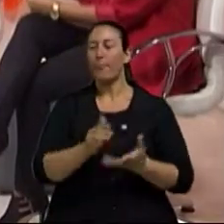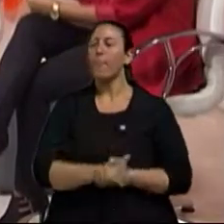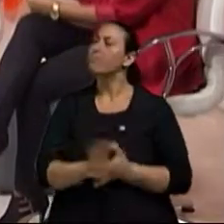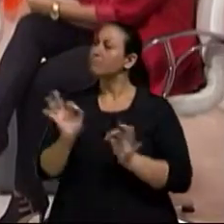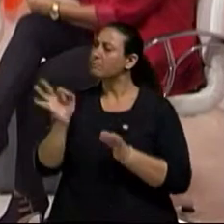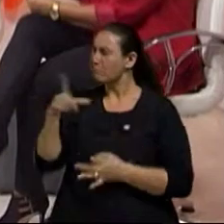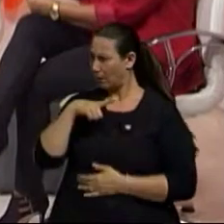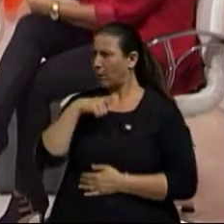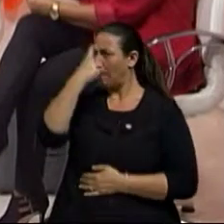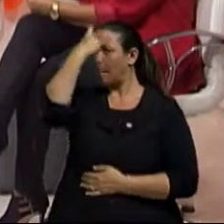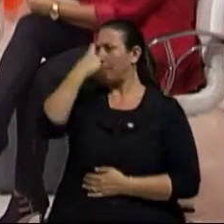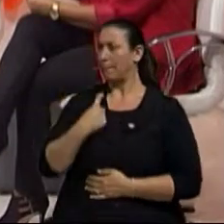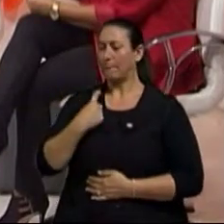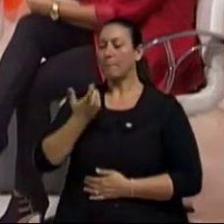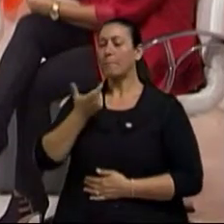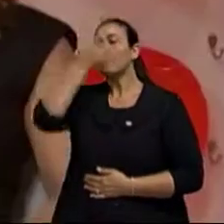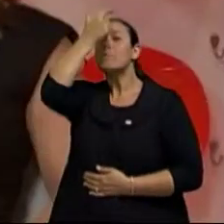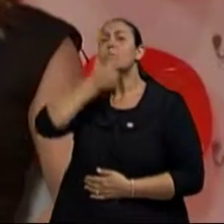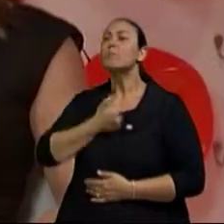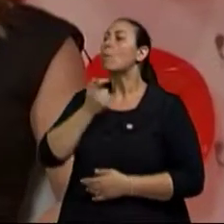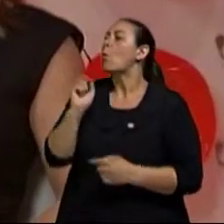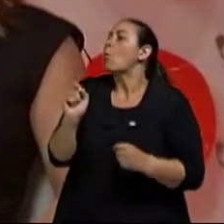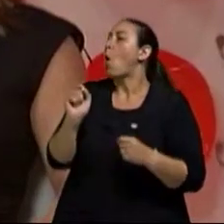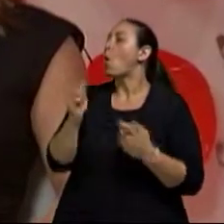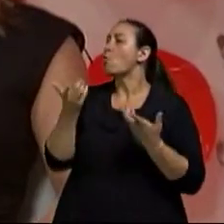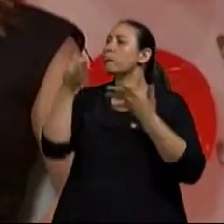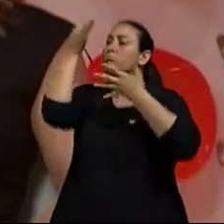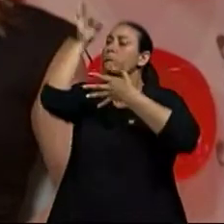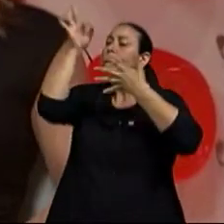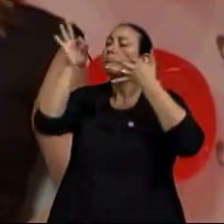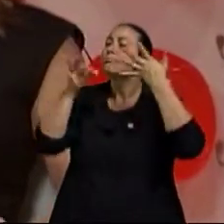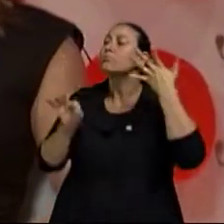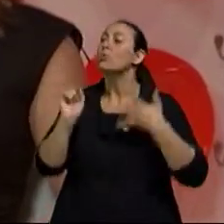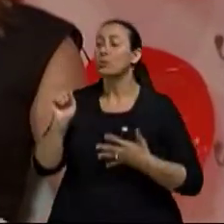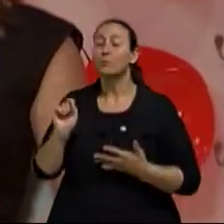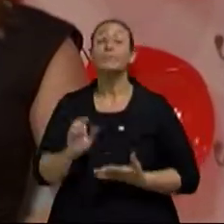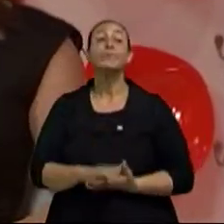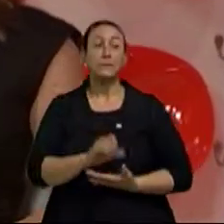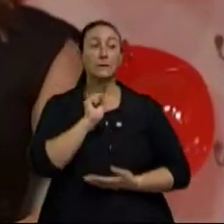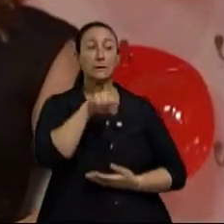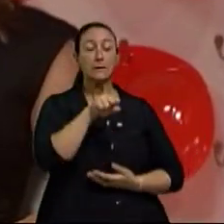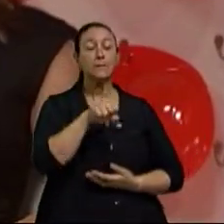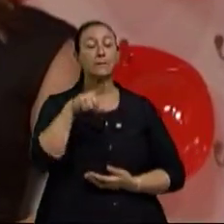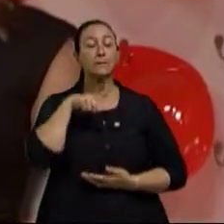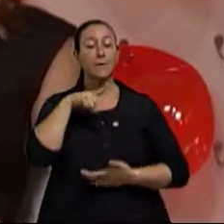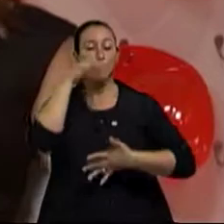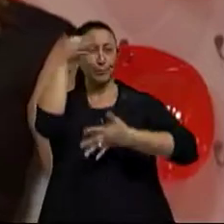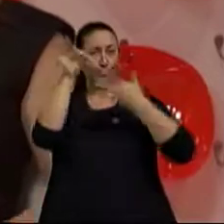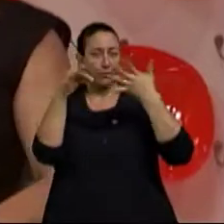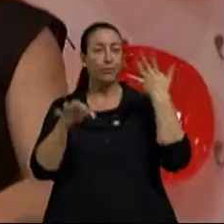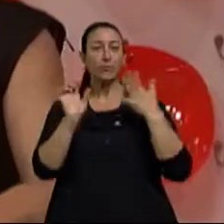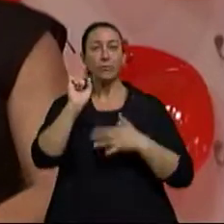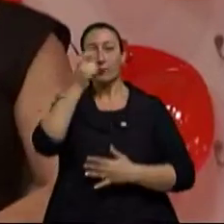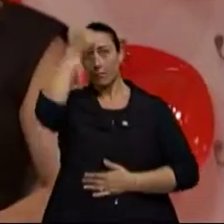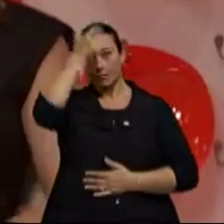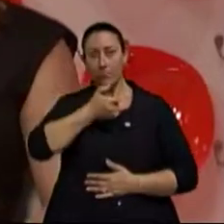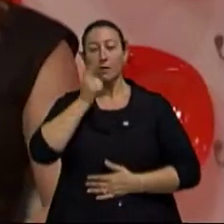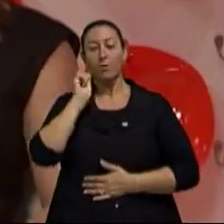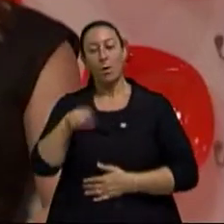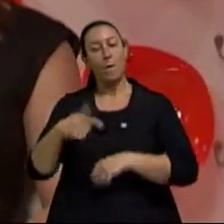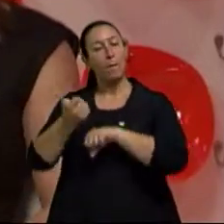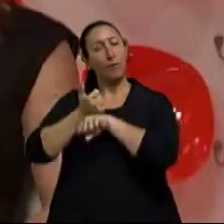cuidador, né? Existe um perfil que é esperado para o cuidador profissional e existe um perfil